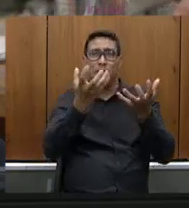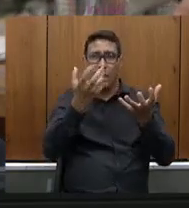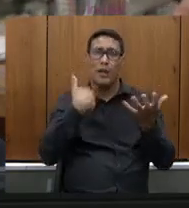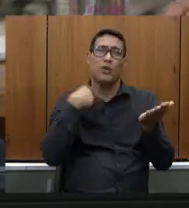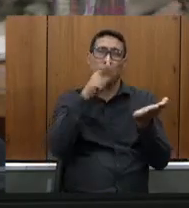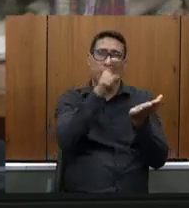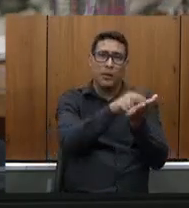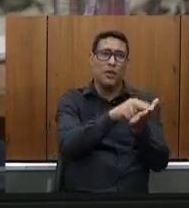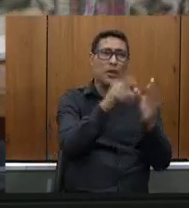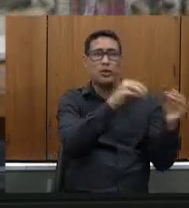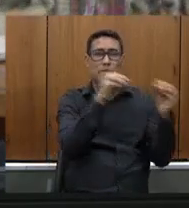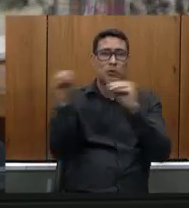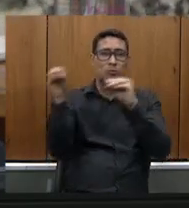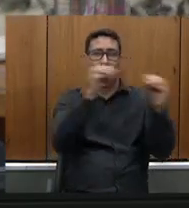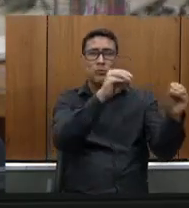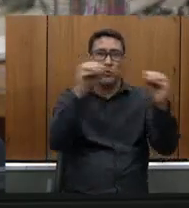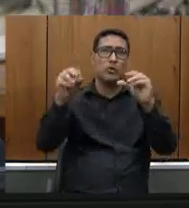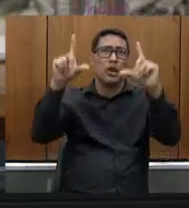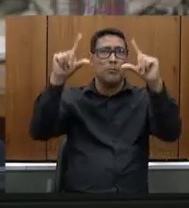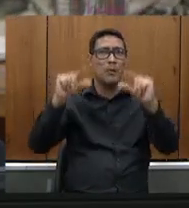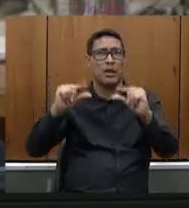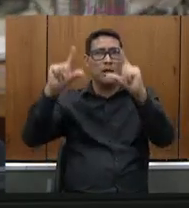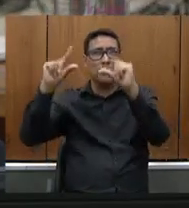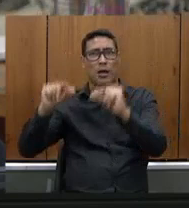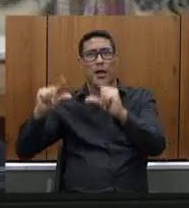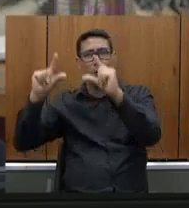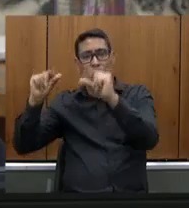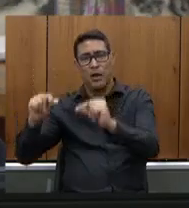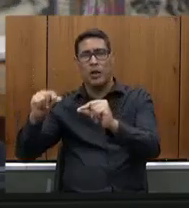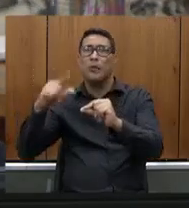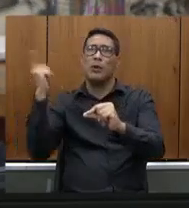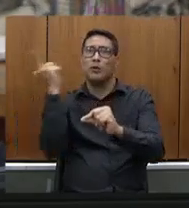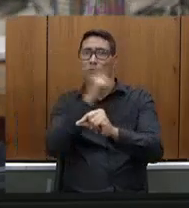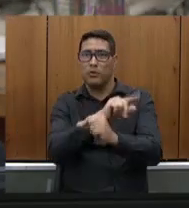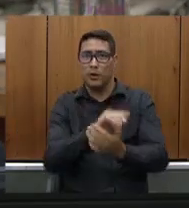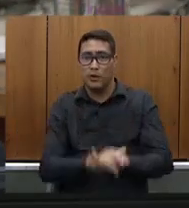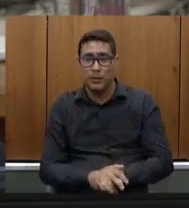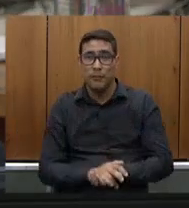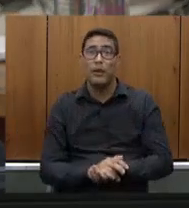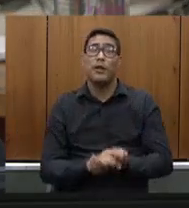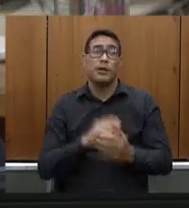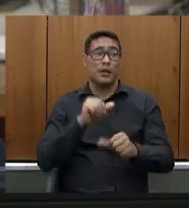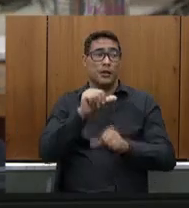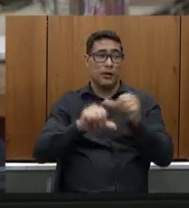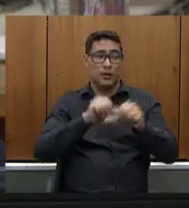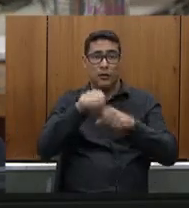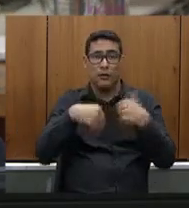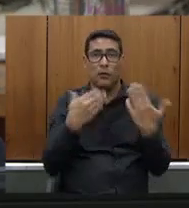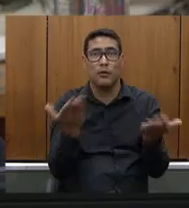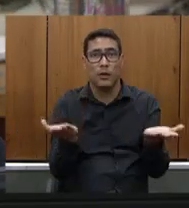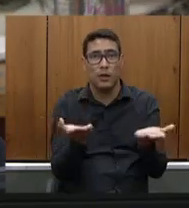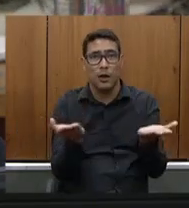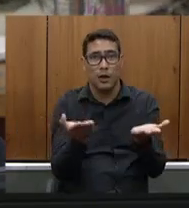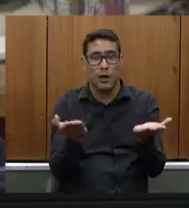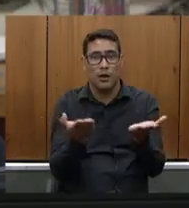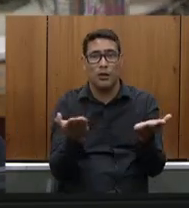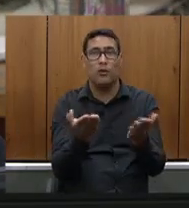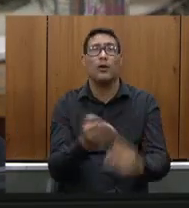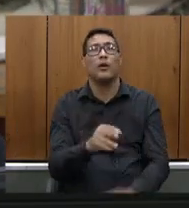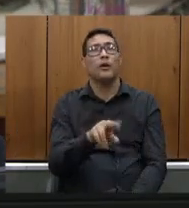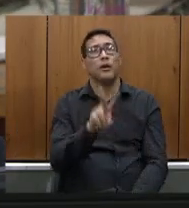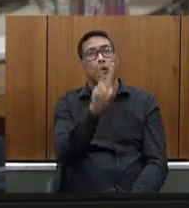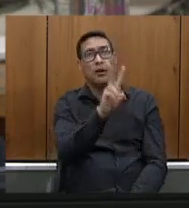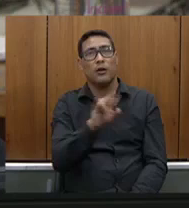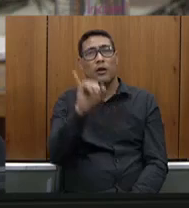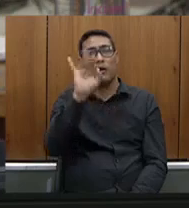está nisso junto com os municípios para dar sustentabilidade e essas transformações agora deputado vai ser vai ser